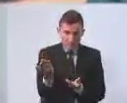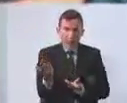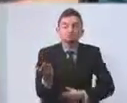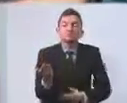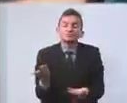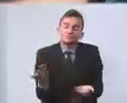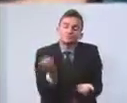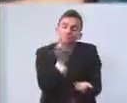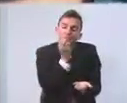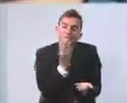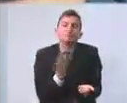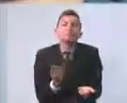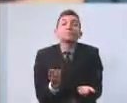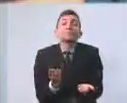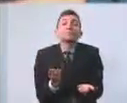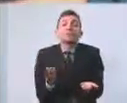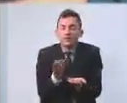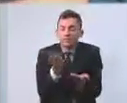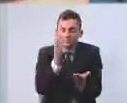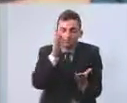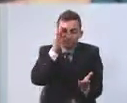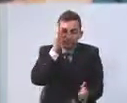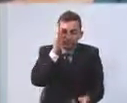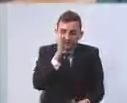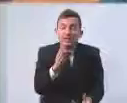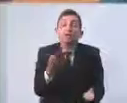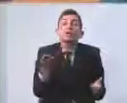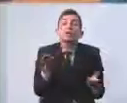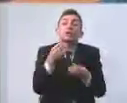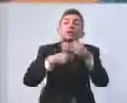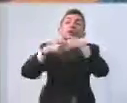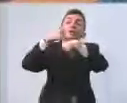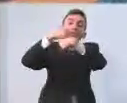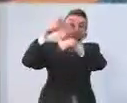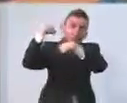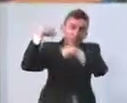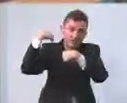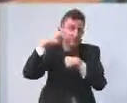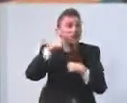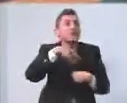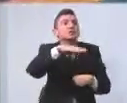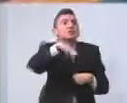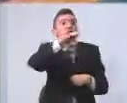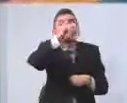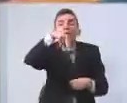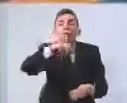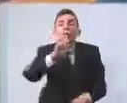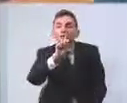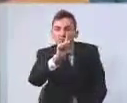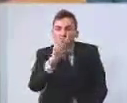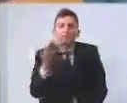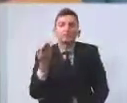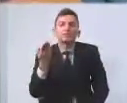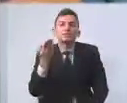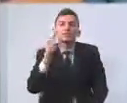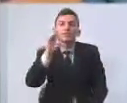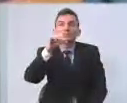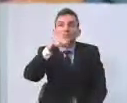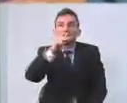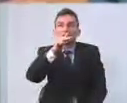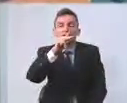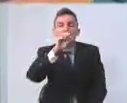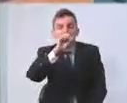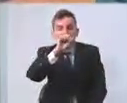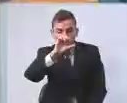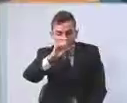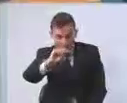Bom, bem objetivamente, o ano passado as organizações sociais, o CMDCA e o